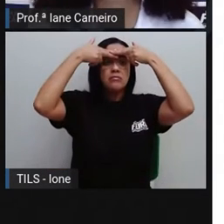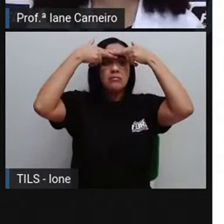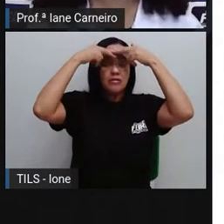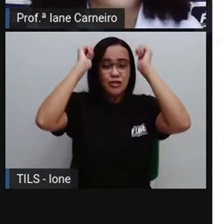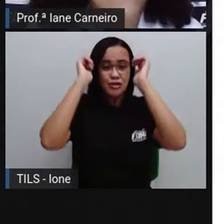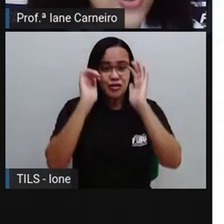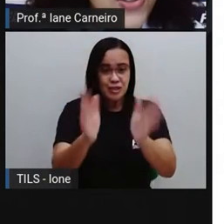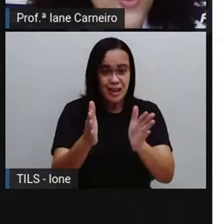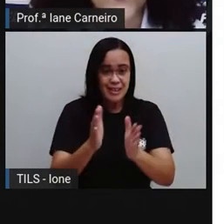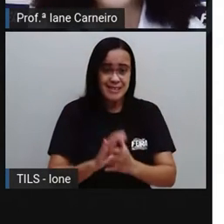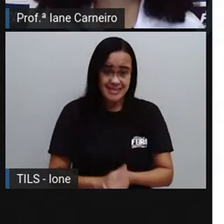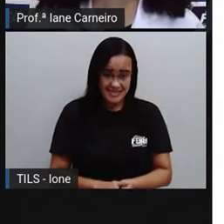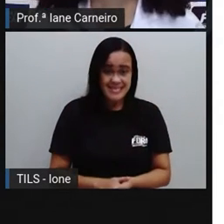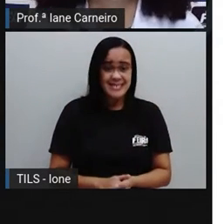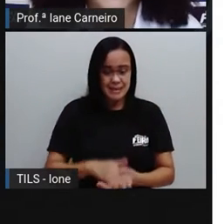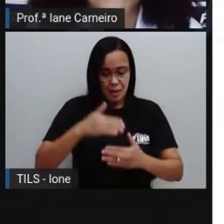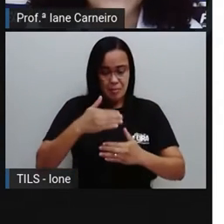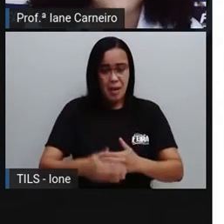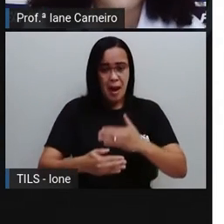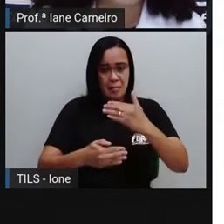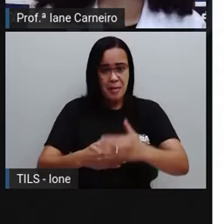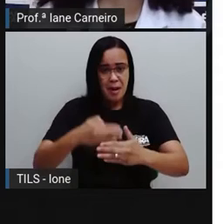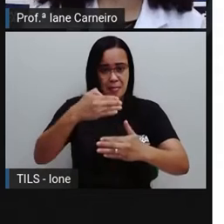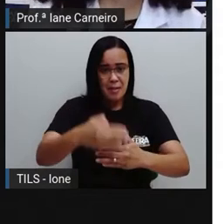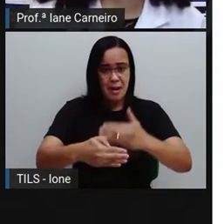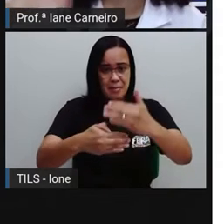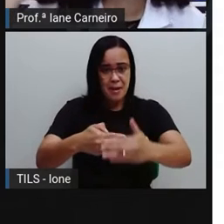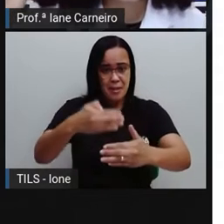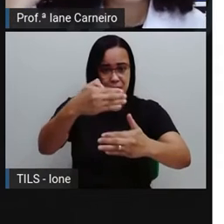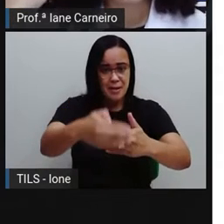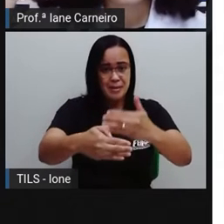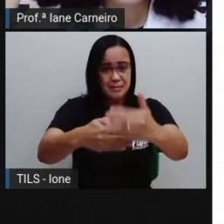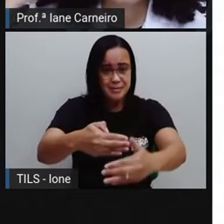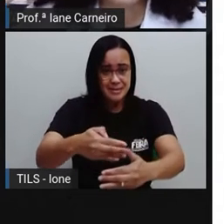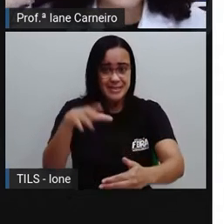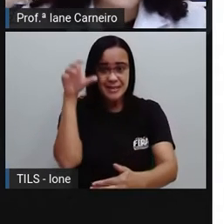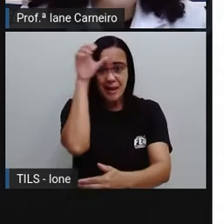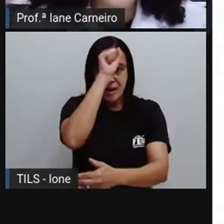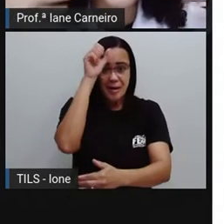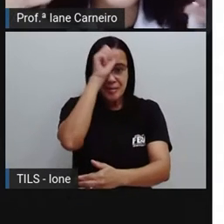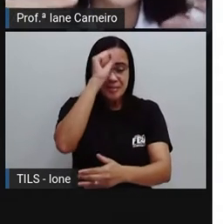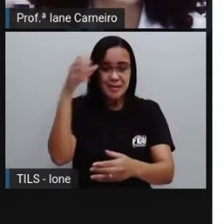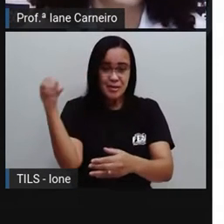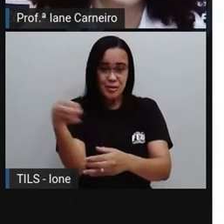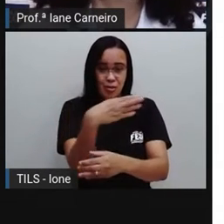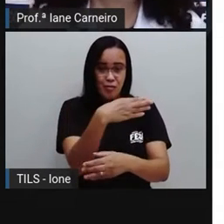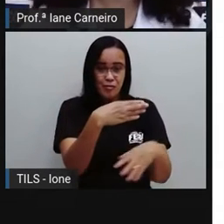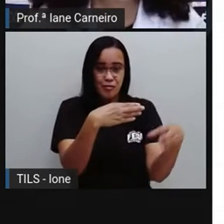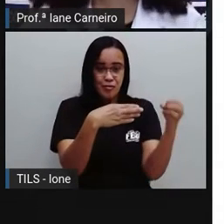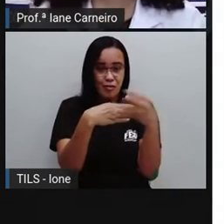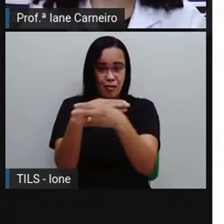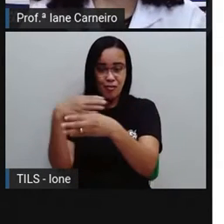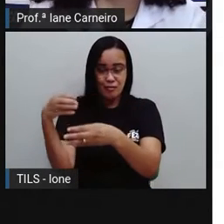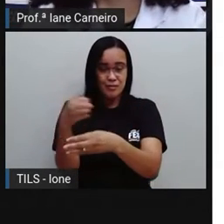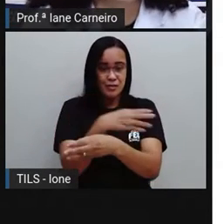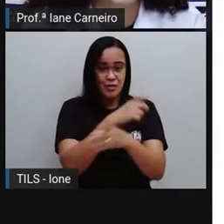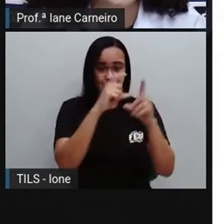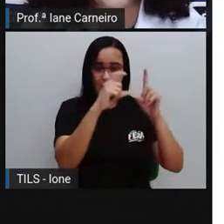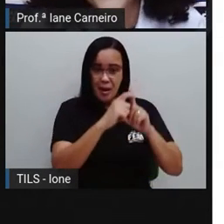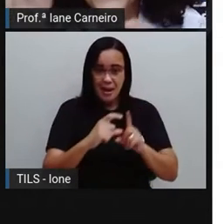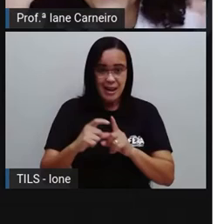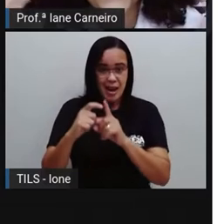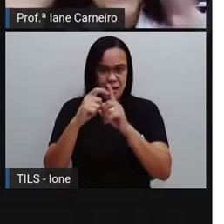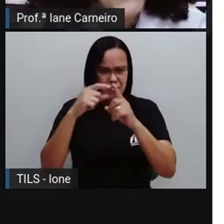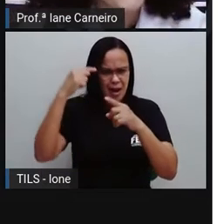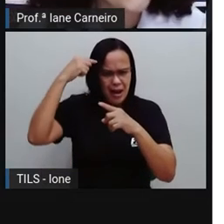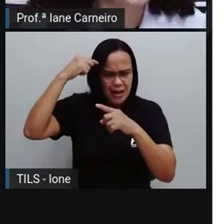novas palavras, né, como se escreve, pra vocês, ó, irem armazenando palavras novas aí no cérebro de vocês. É